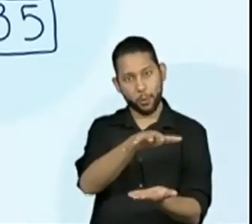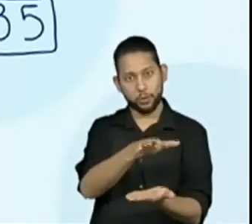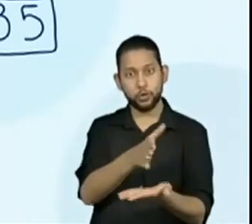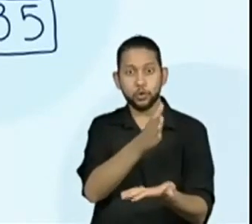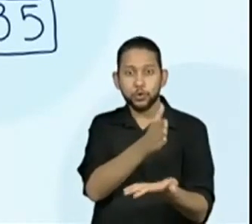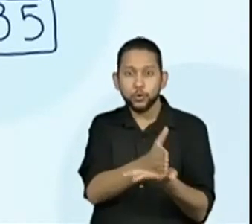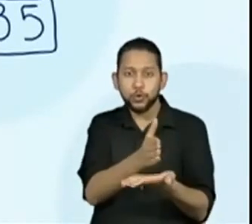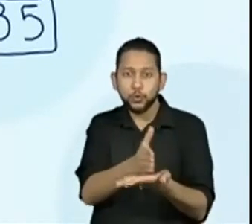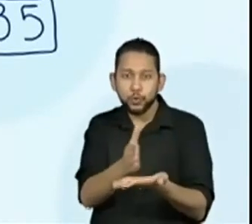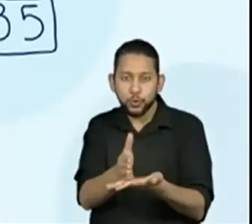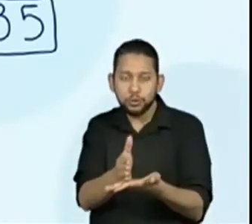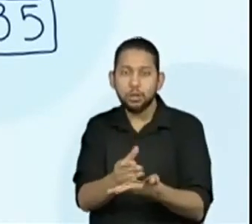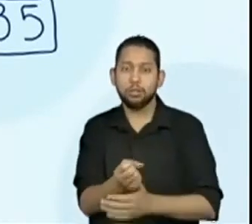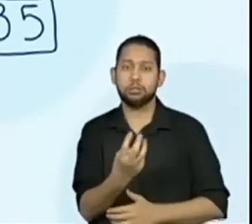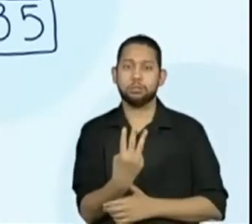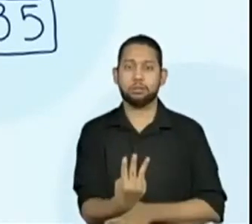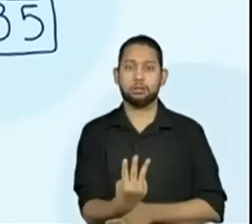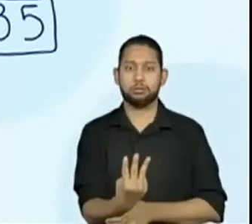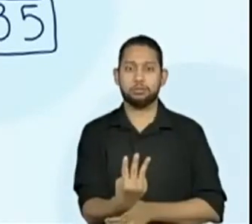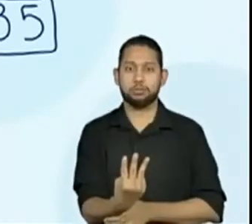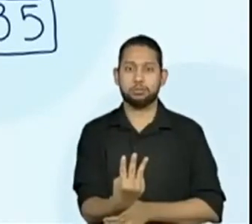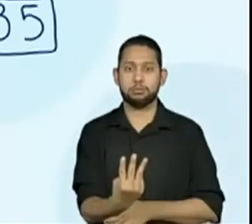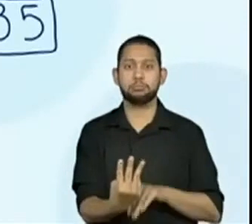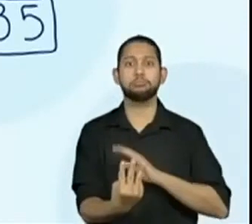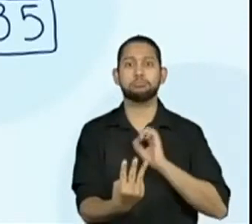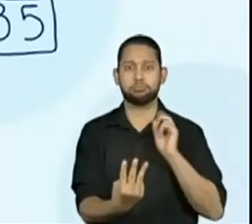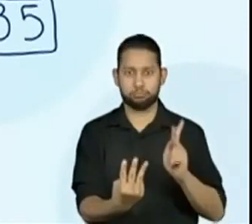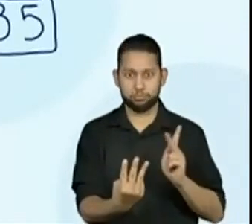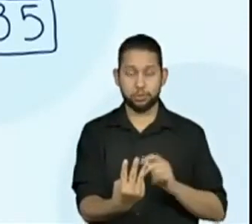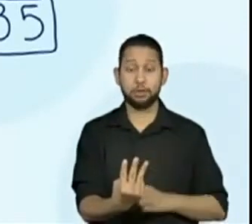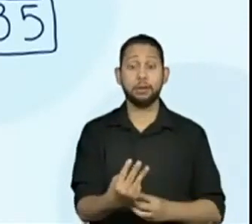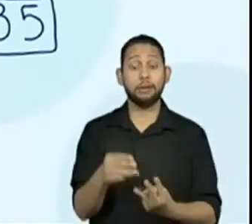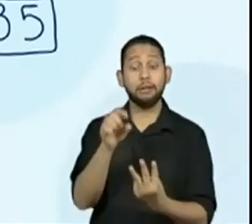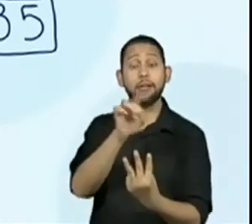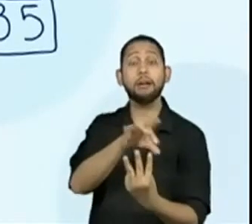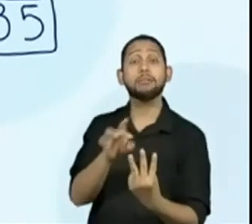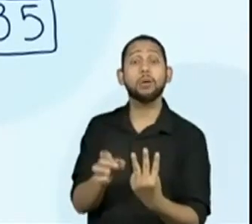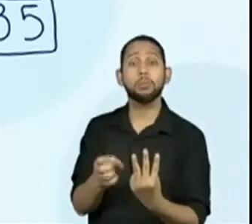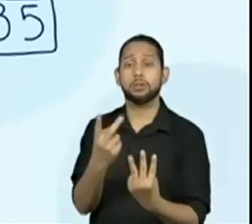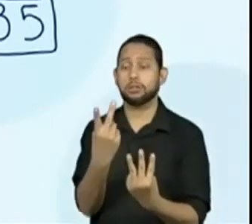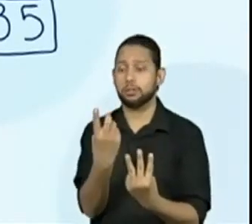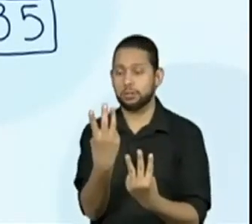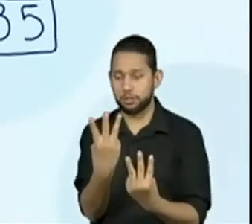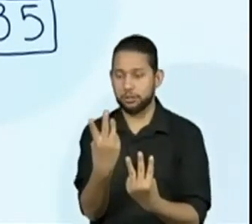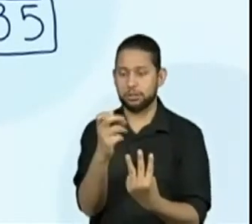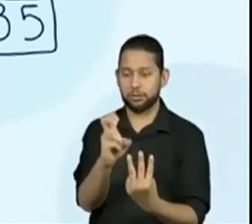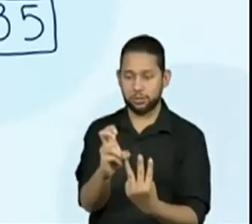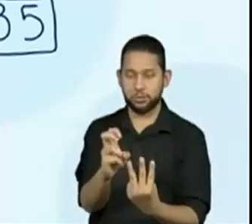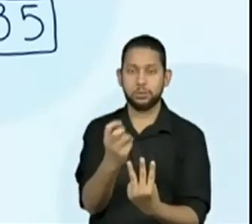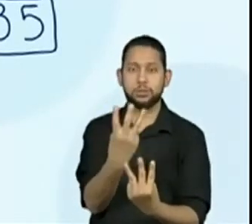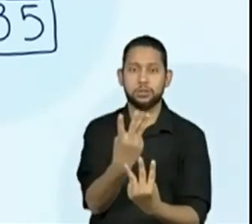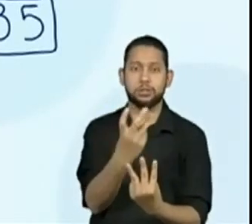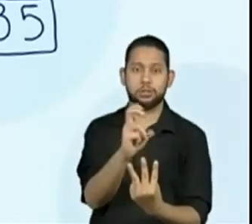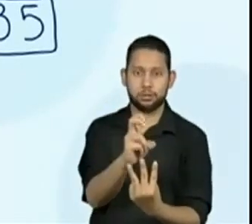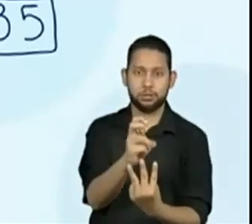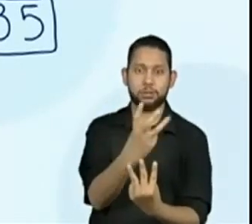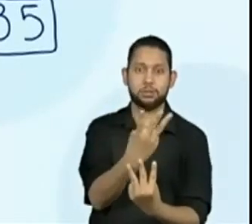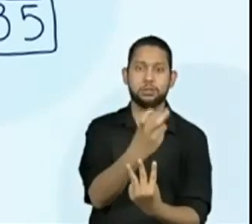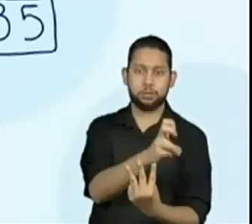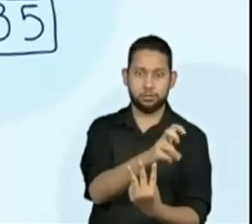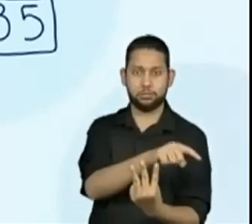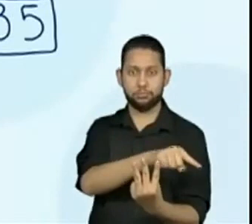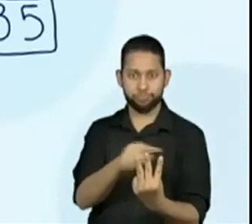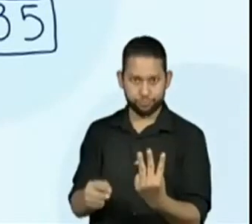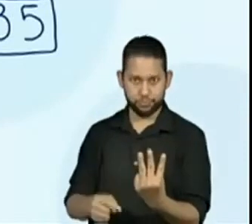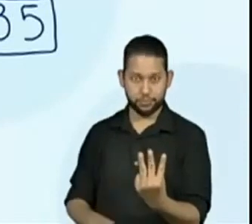por 3. Conseguimos 3 partes de 35, ok? 3 partes de 35. Como Solange